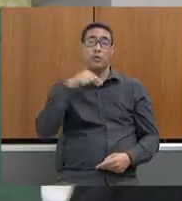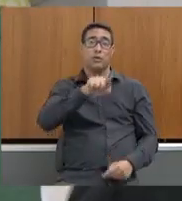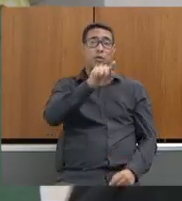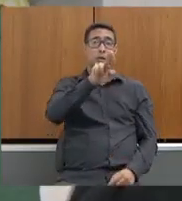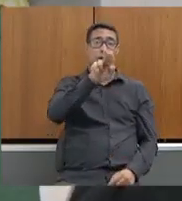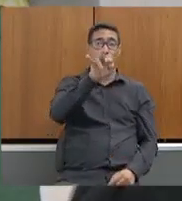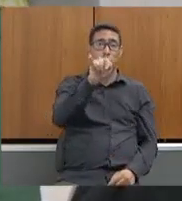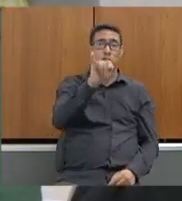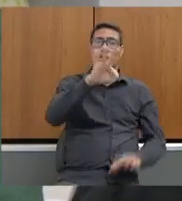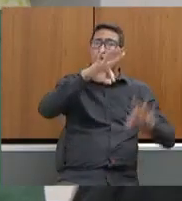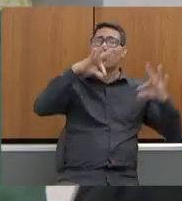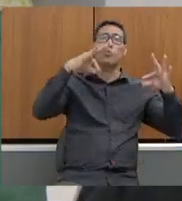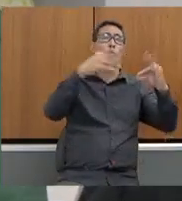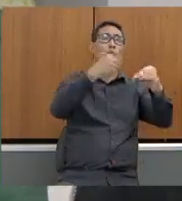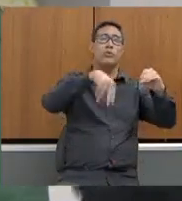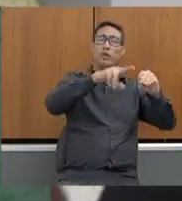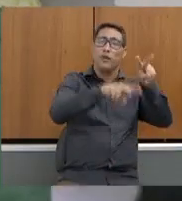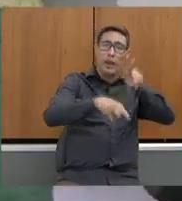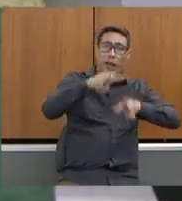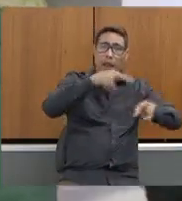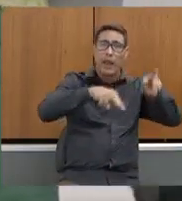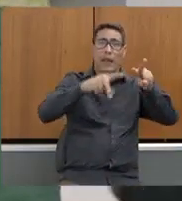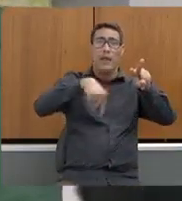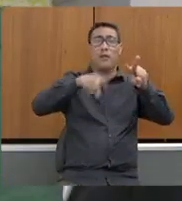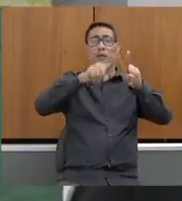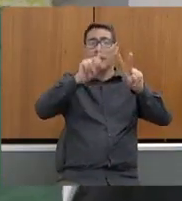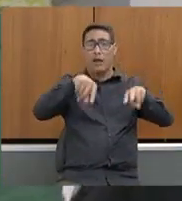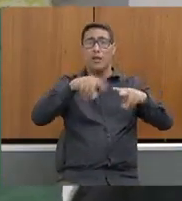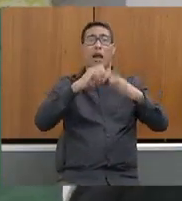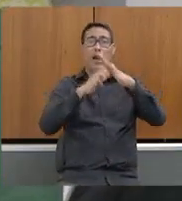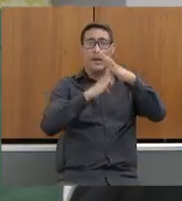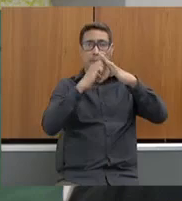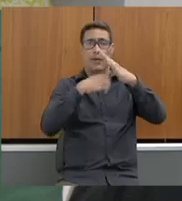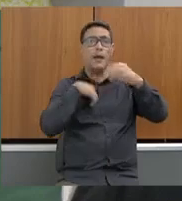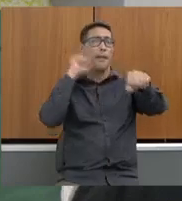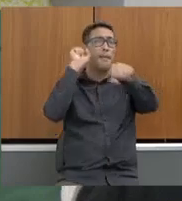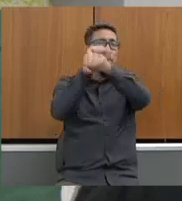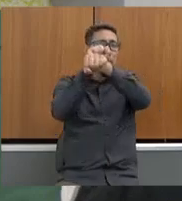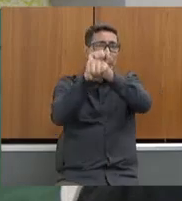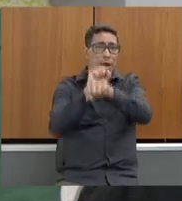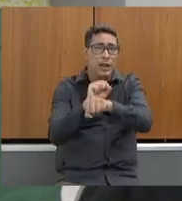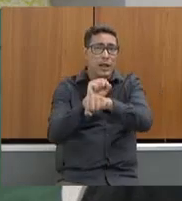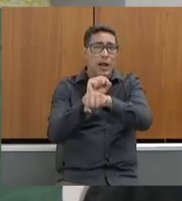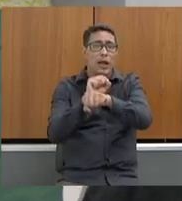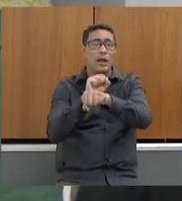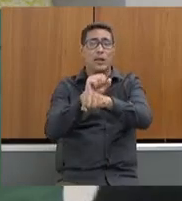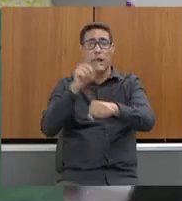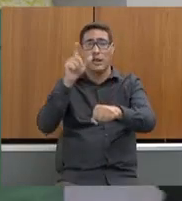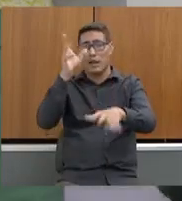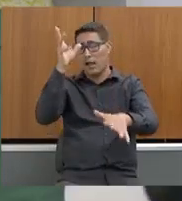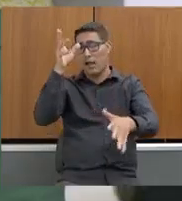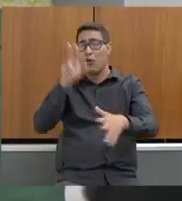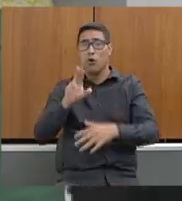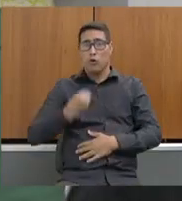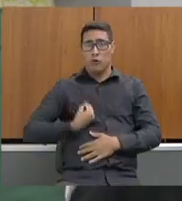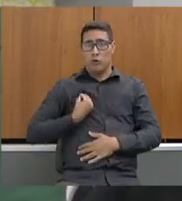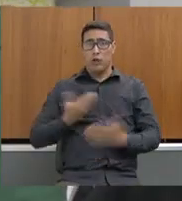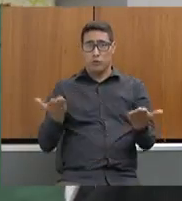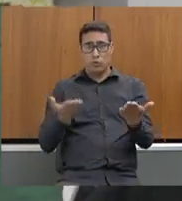todos revisados, a empresa está paralisada, ela está funcionando hoje como uma decisão liminar judicial,